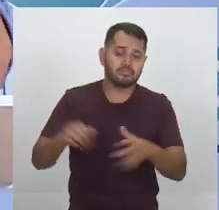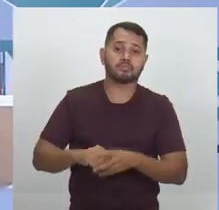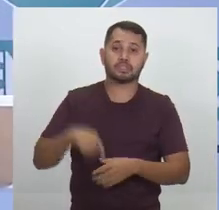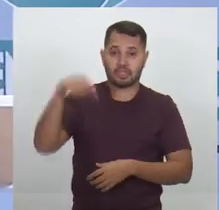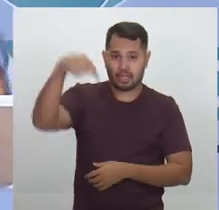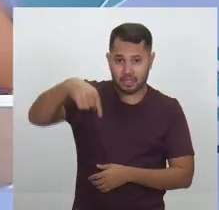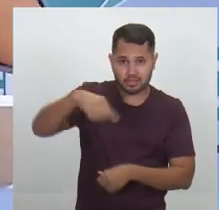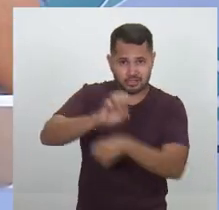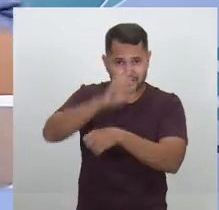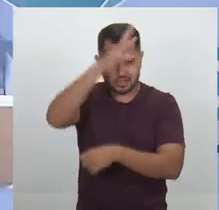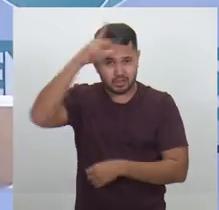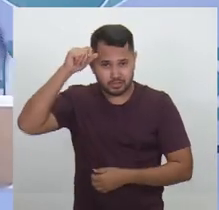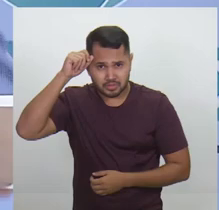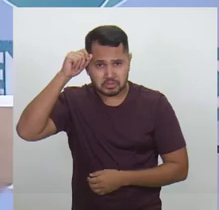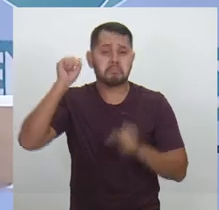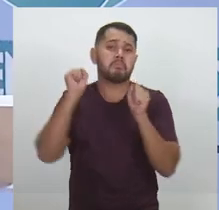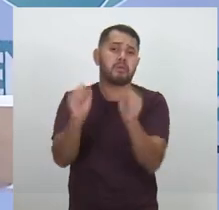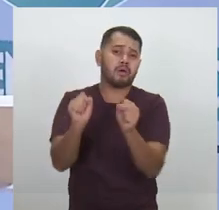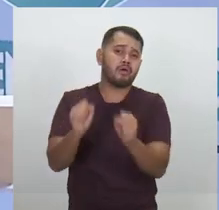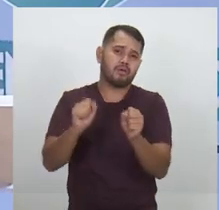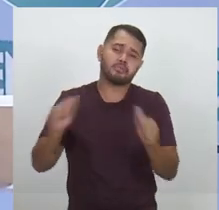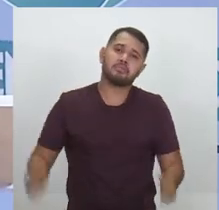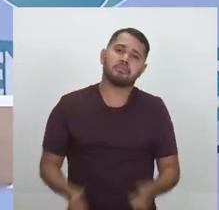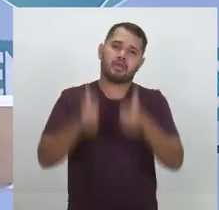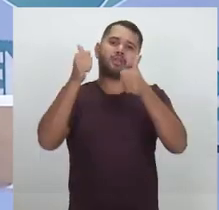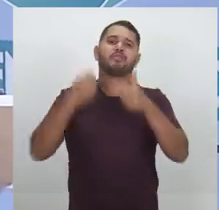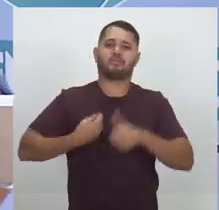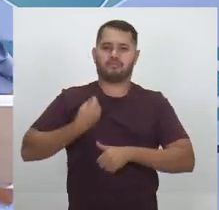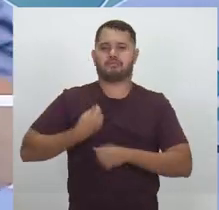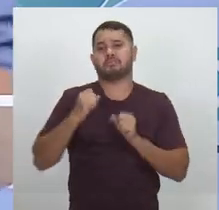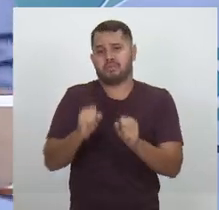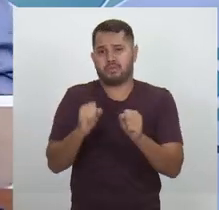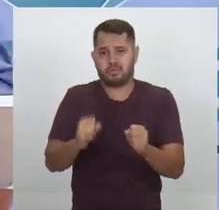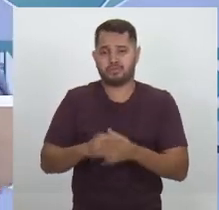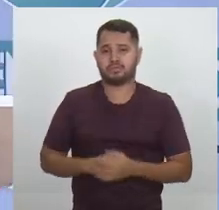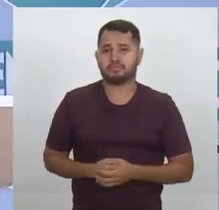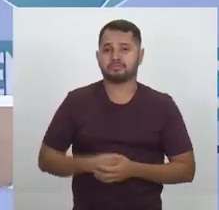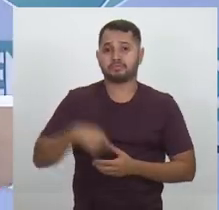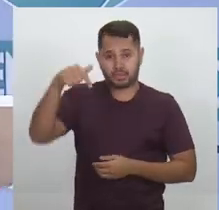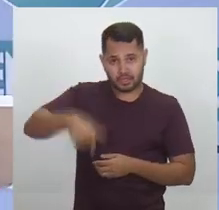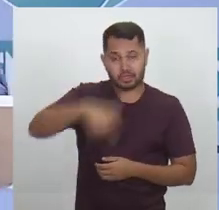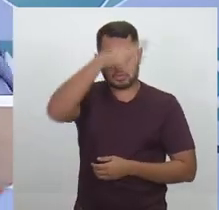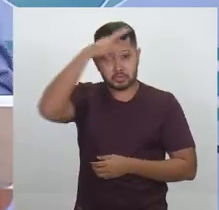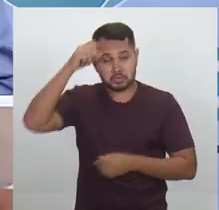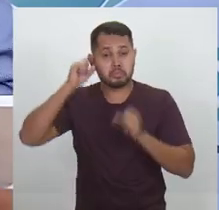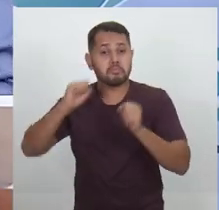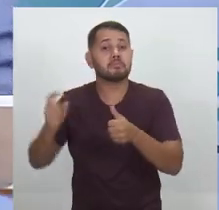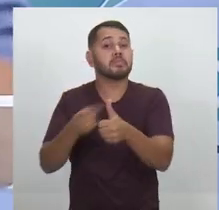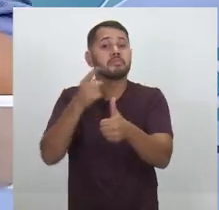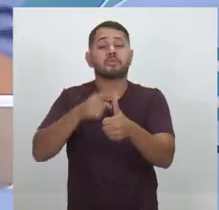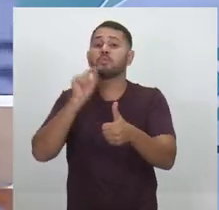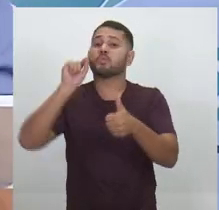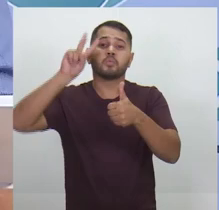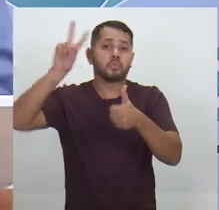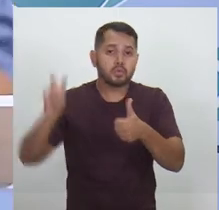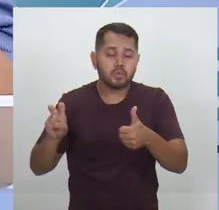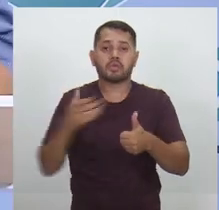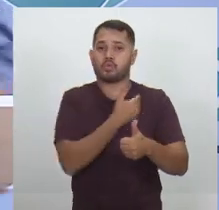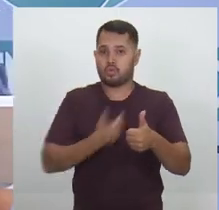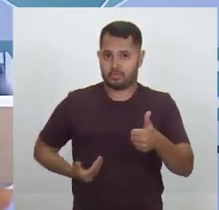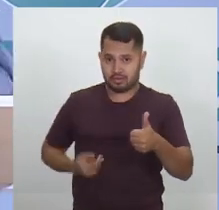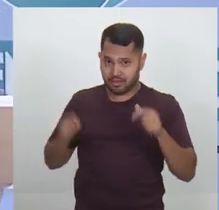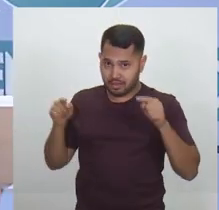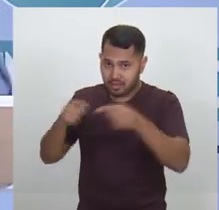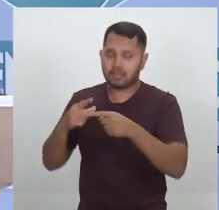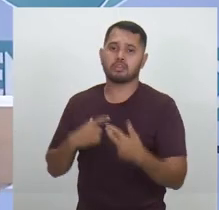Estado do Amazonas pode ser um lugar melhor para se viver. O Estado do Amazonas está precisando, primeiramente, de um governador que